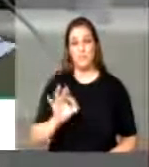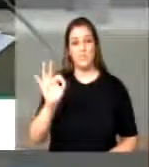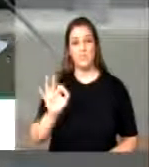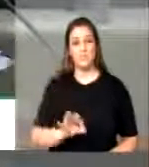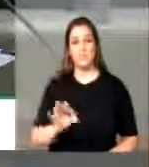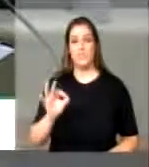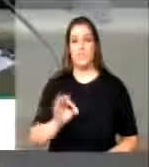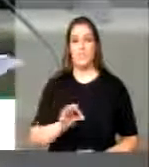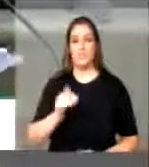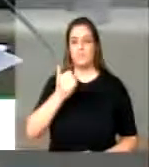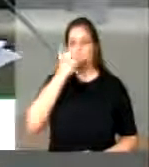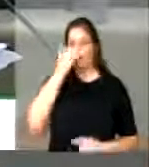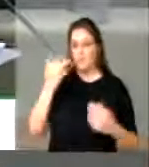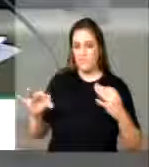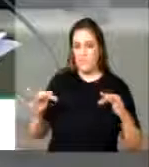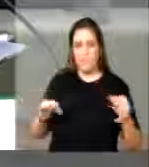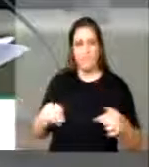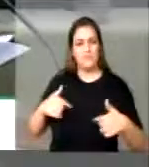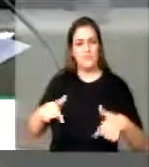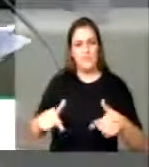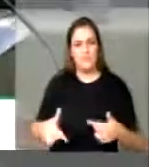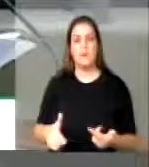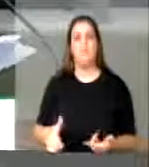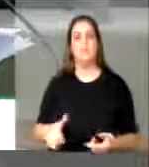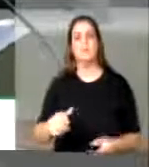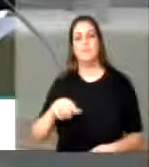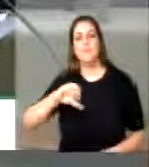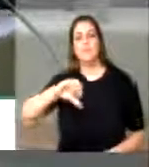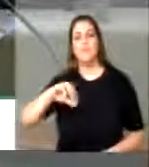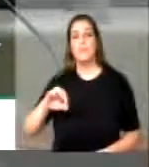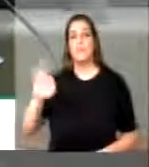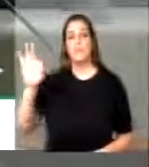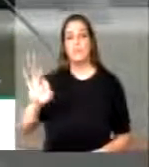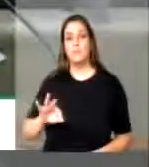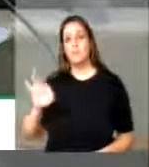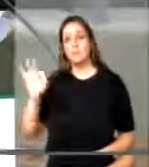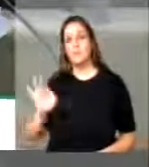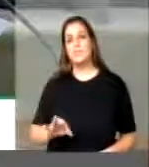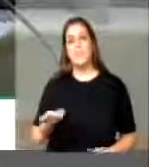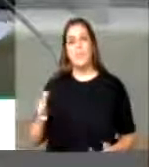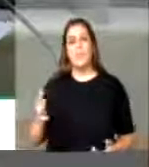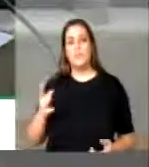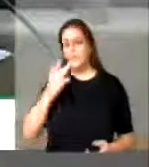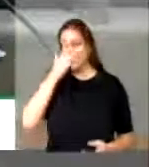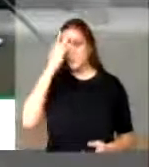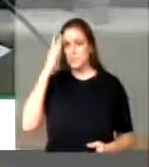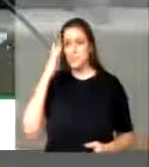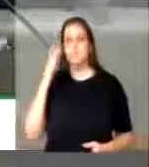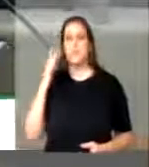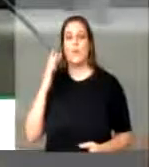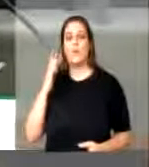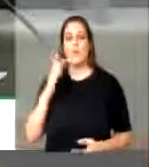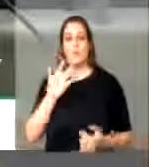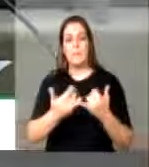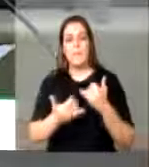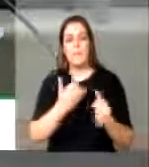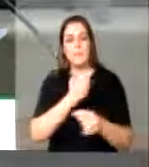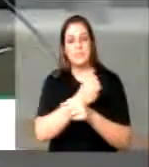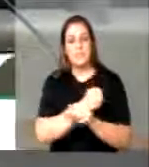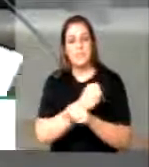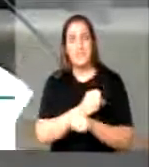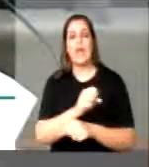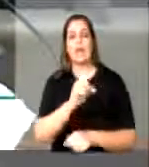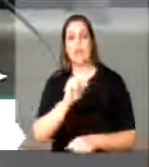fatais no trabalho, são 90% dos resgatados de condições análogas à escravidão. Os